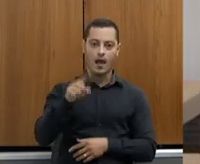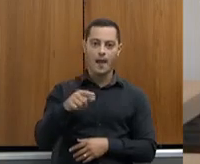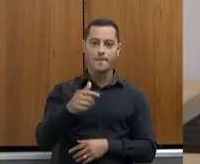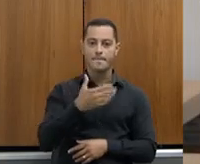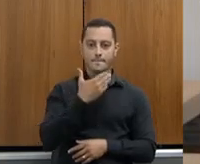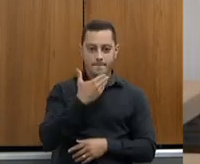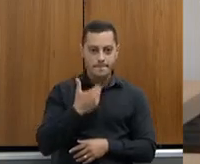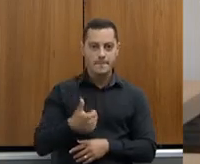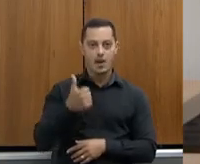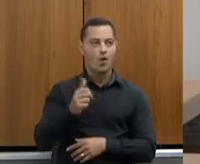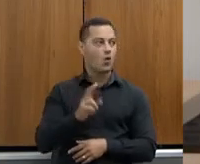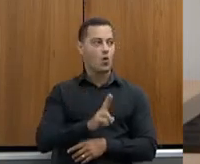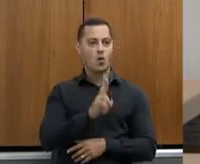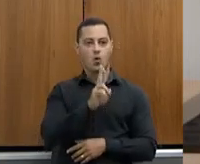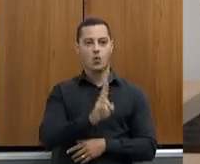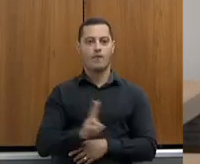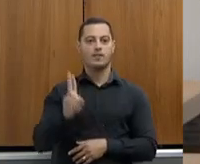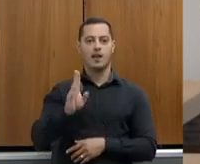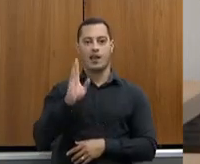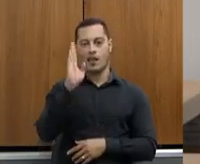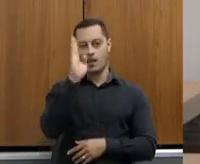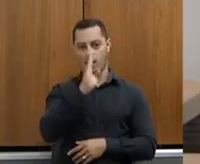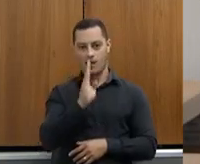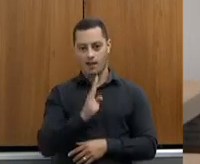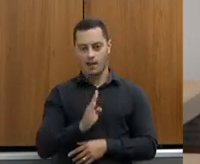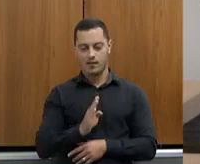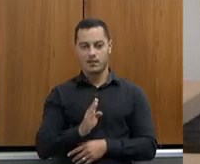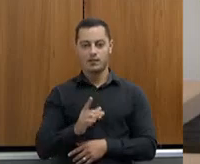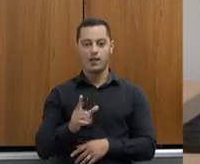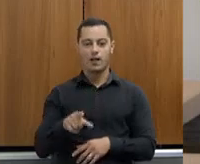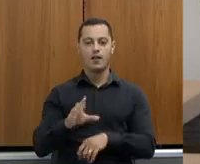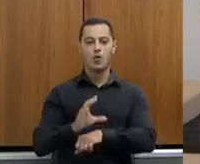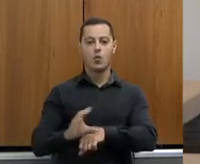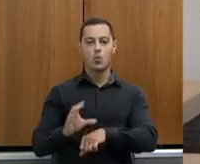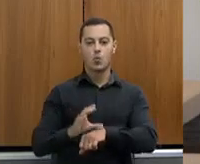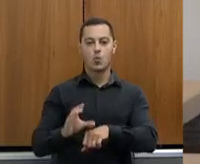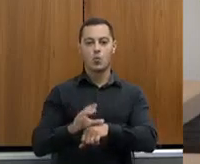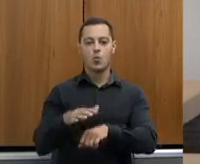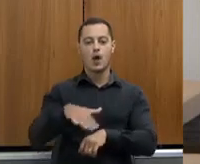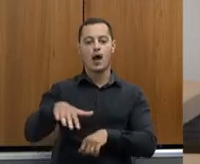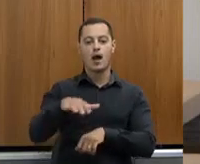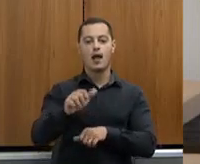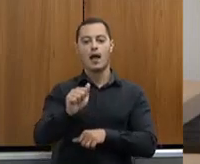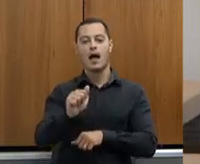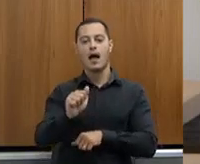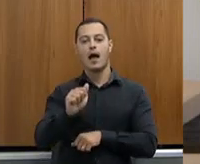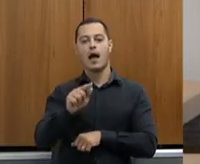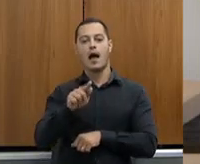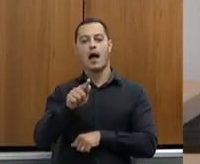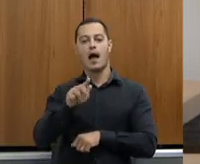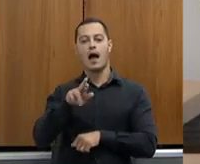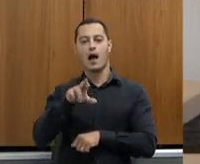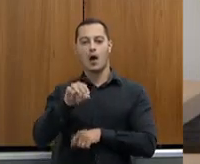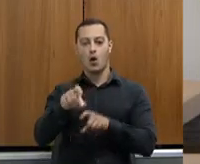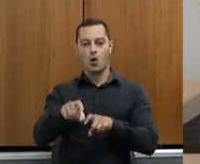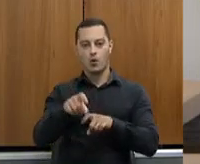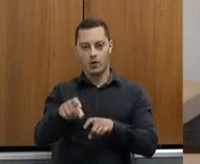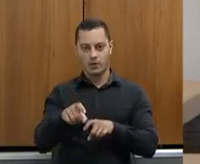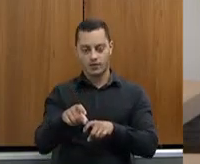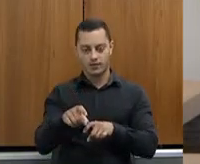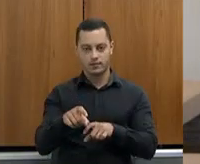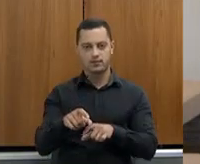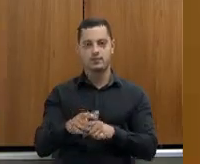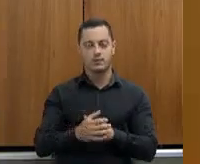Brasil, mais bonita, no curso de água e pecuária, então, a deputada Beatriz Sequeira conhece muito bem